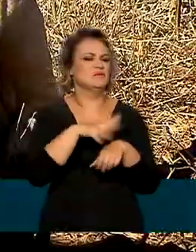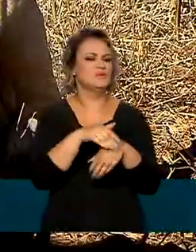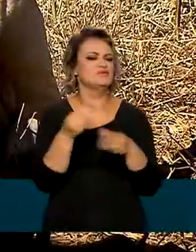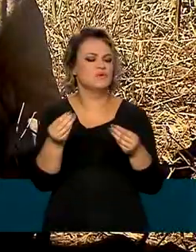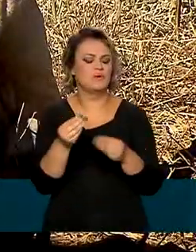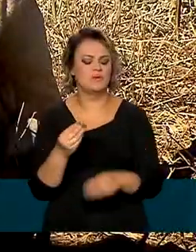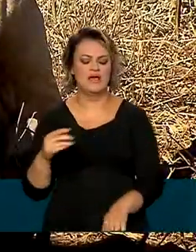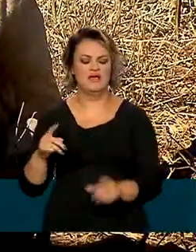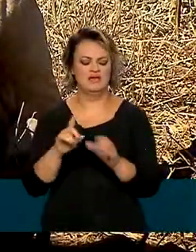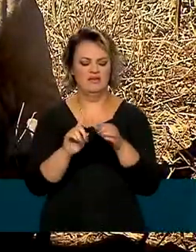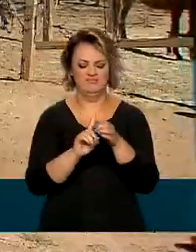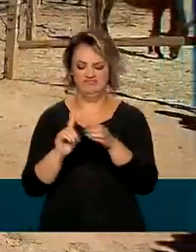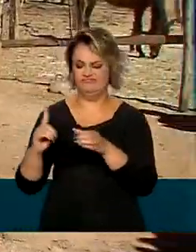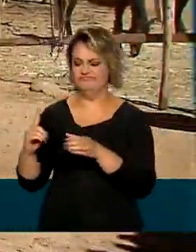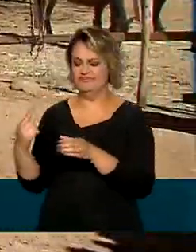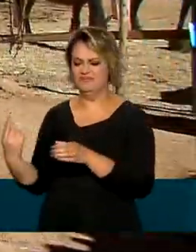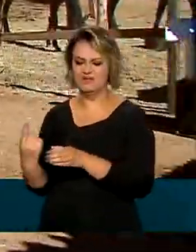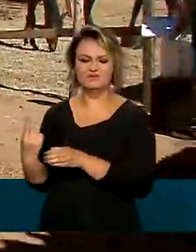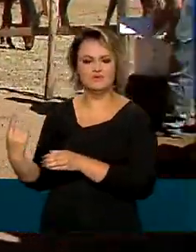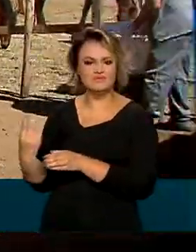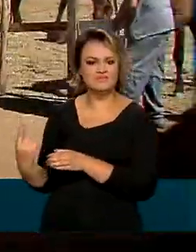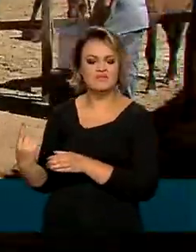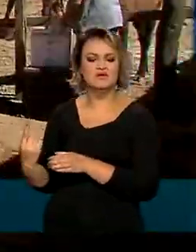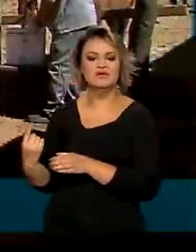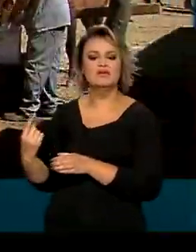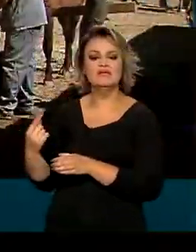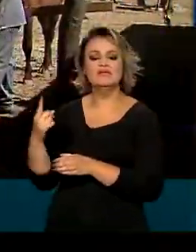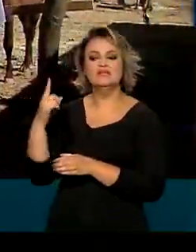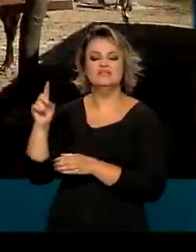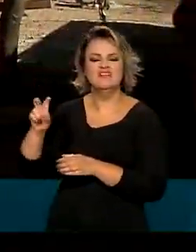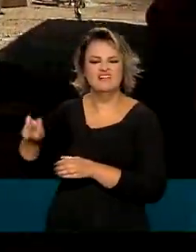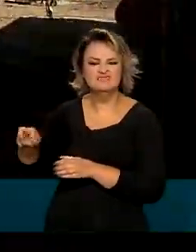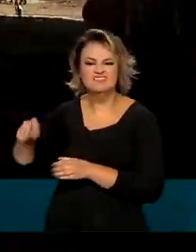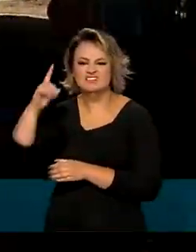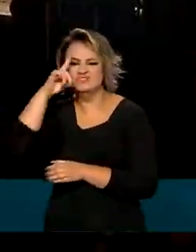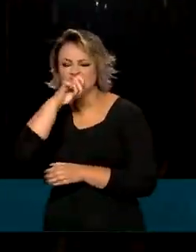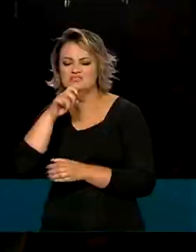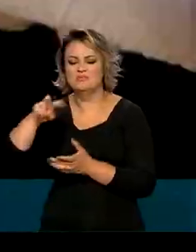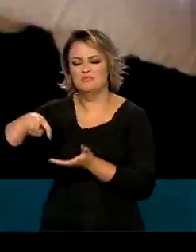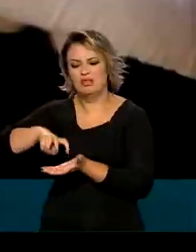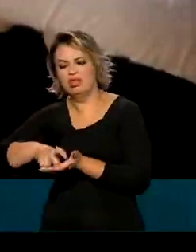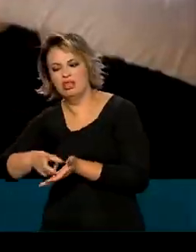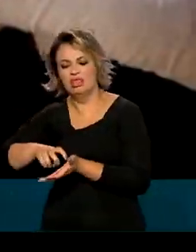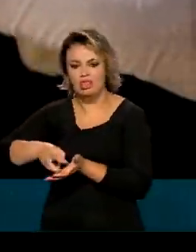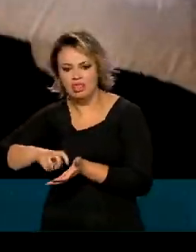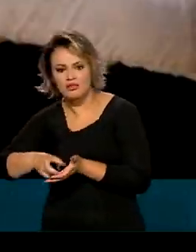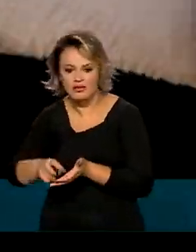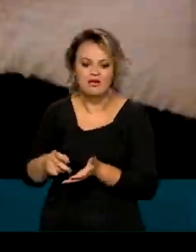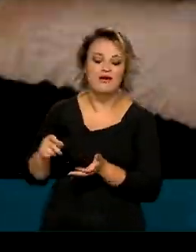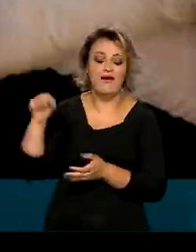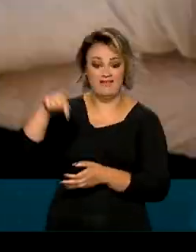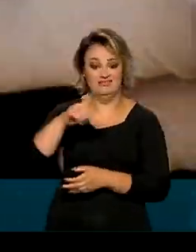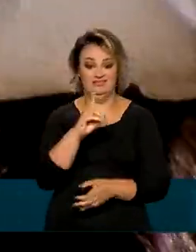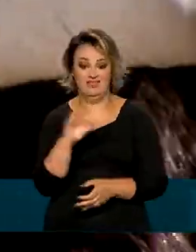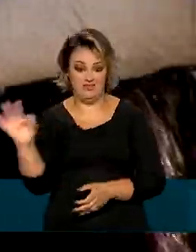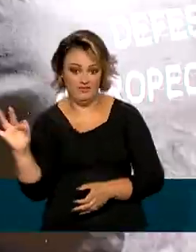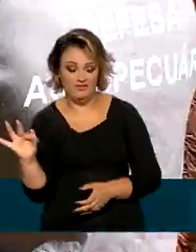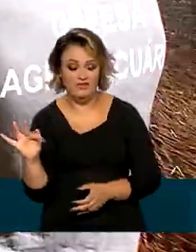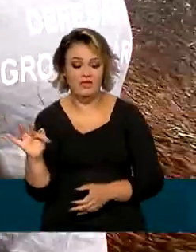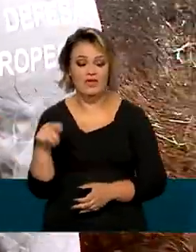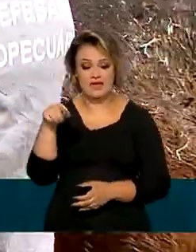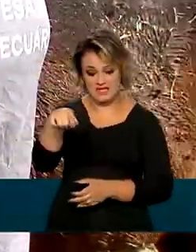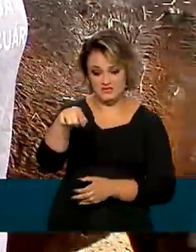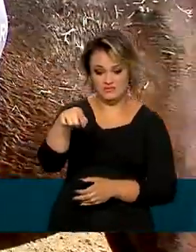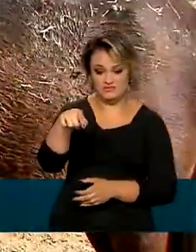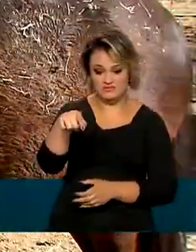que se isola do rebanho e ainda tem dificuldade para andar ou ficar em pé. Aqui no Distrito Federal, o